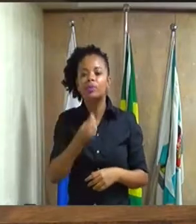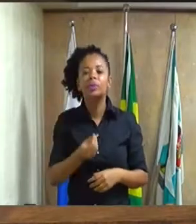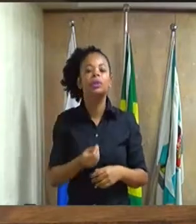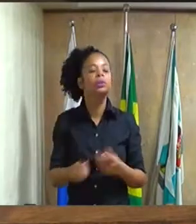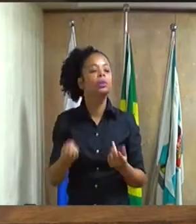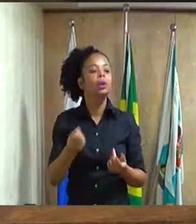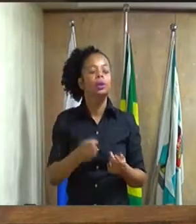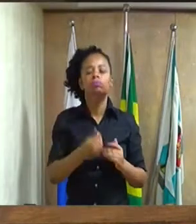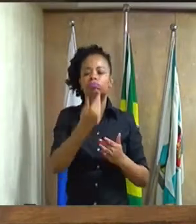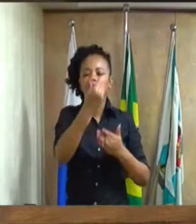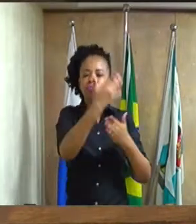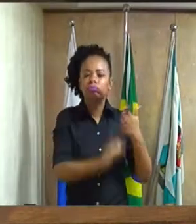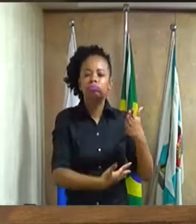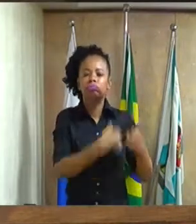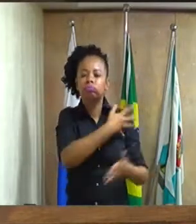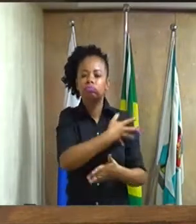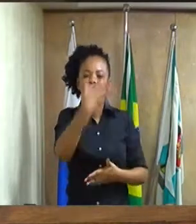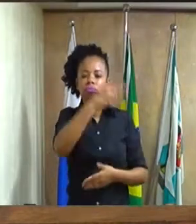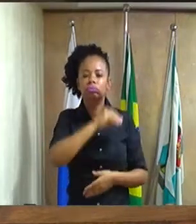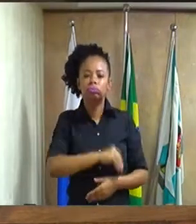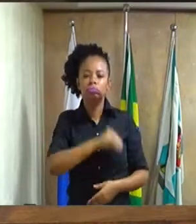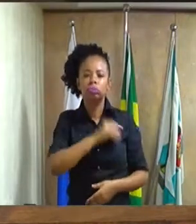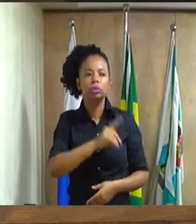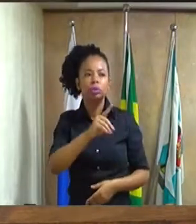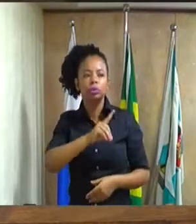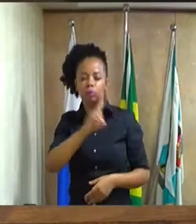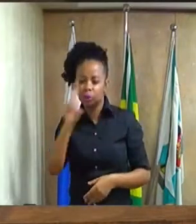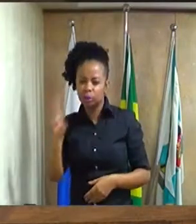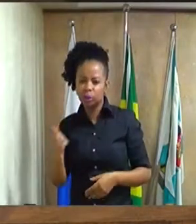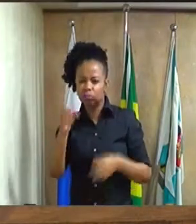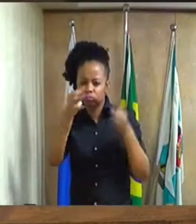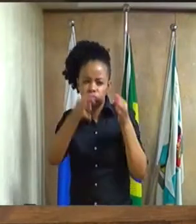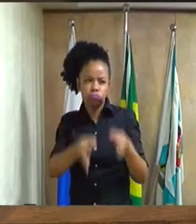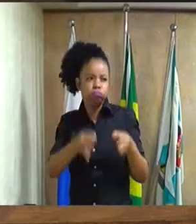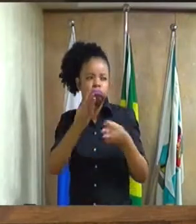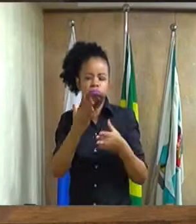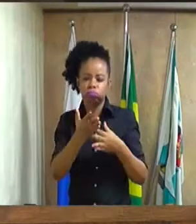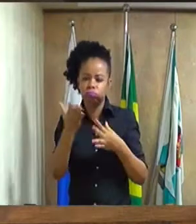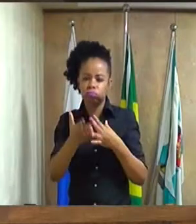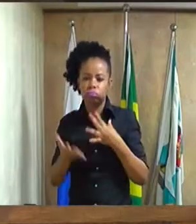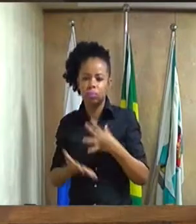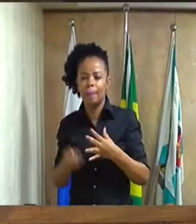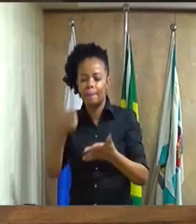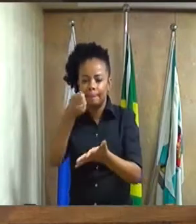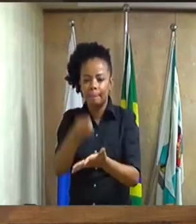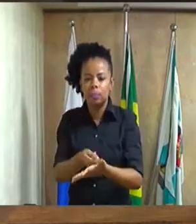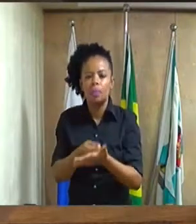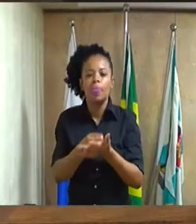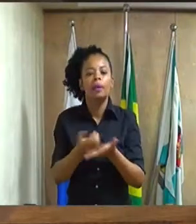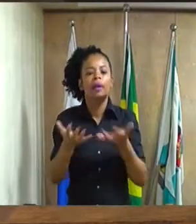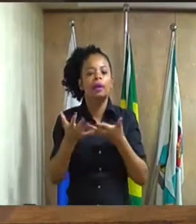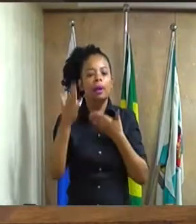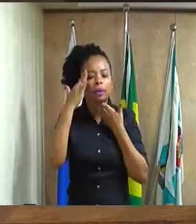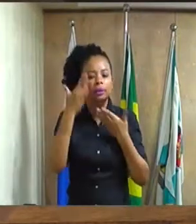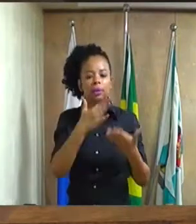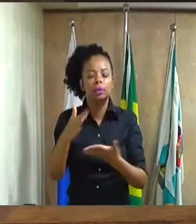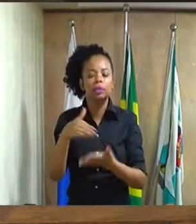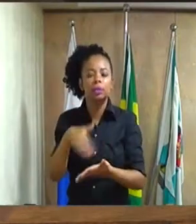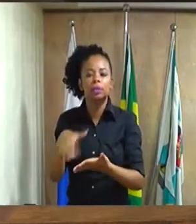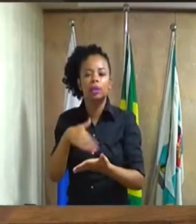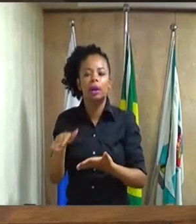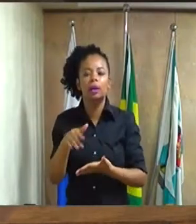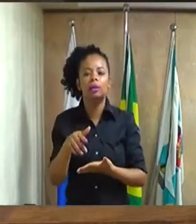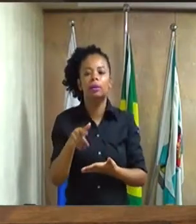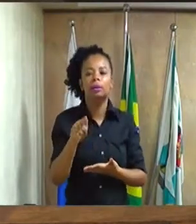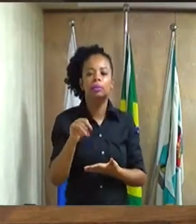porque o prefeito trabalha, está trabalhando com a mova dessa cidade. Venho também aqui agradecer ao secretário Grilo, igual semana passada estava